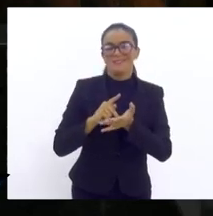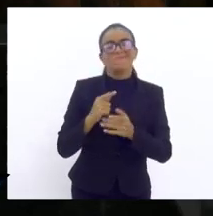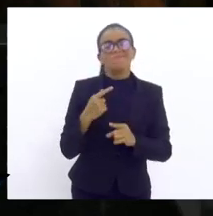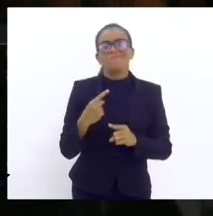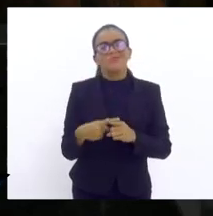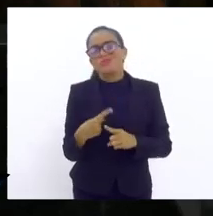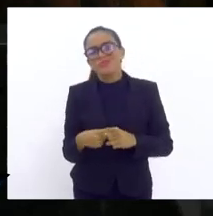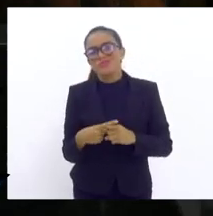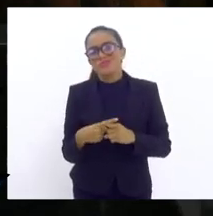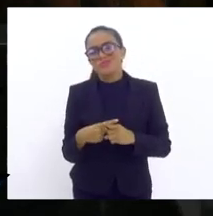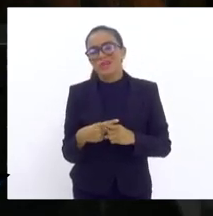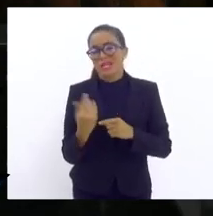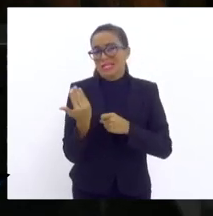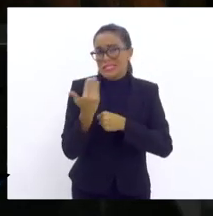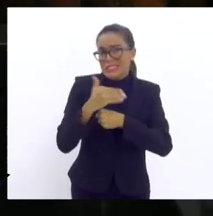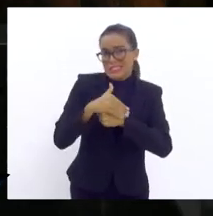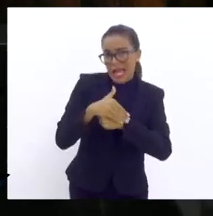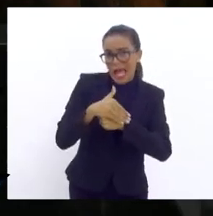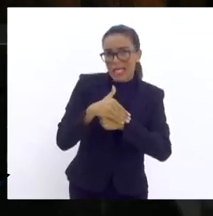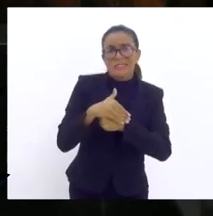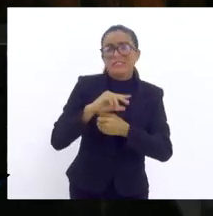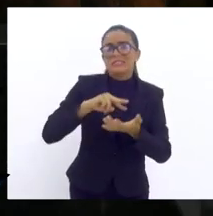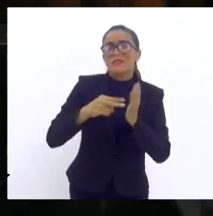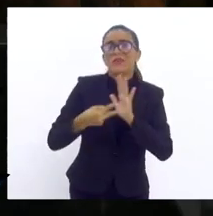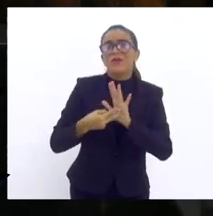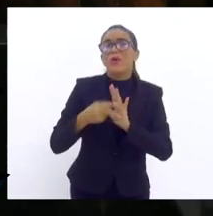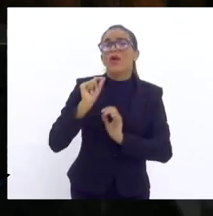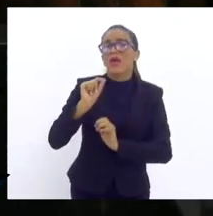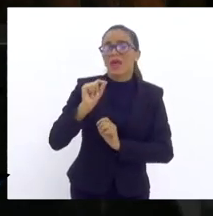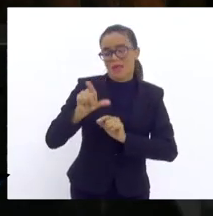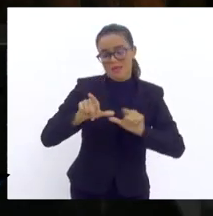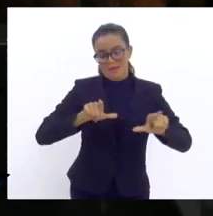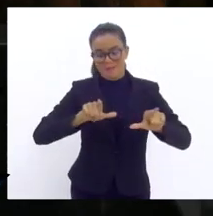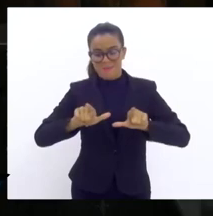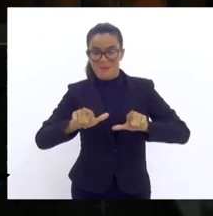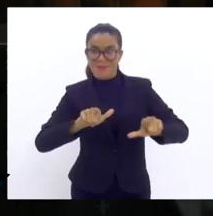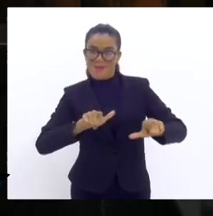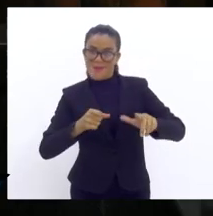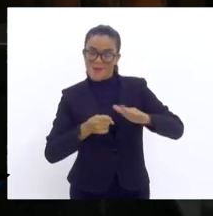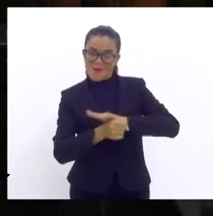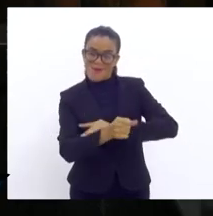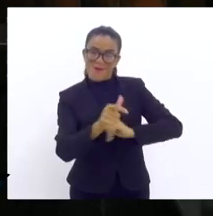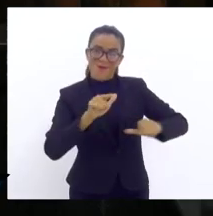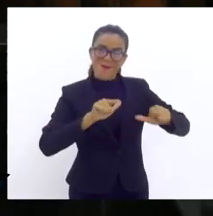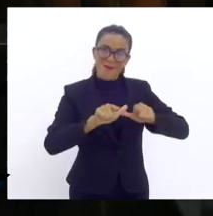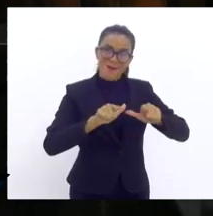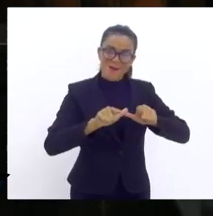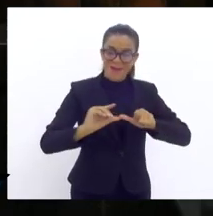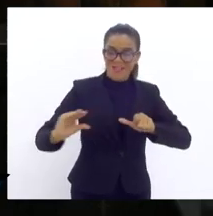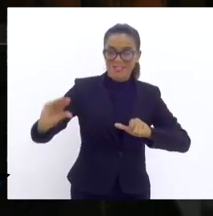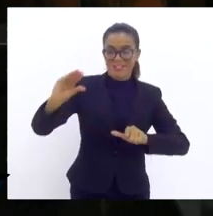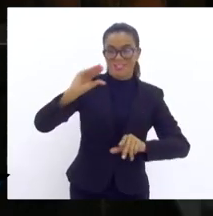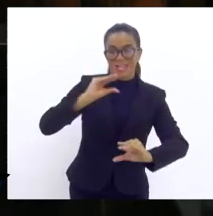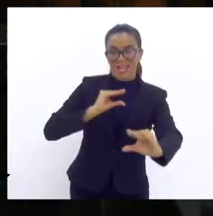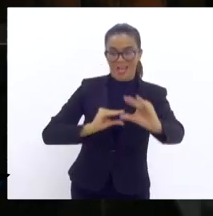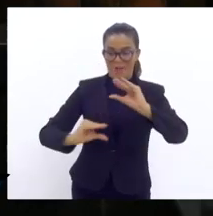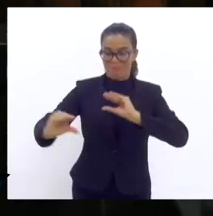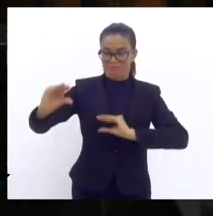táxi gera emprego, táxi gera renda, táxi